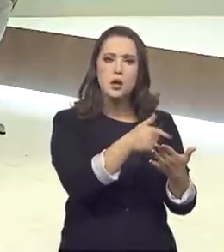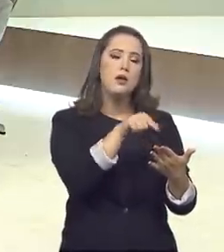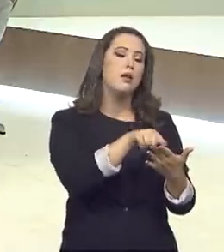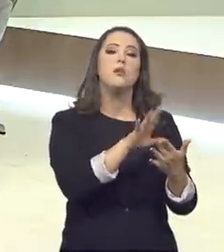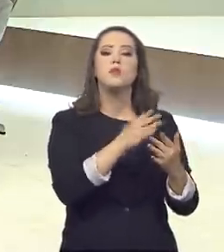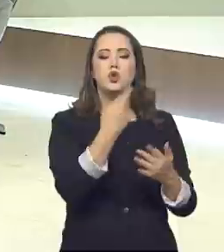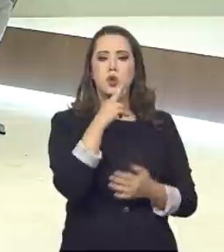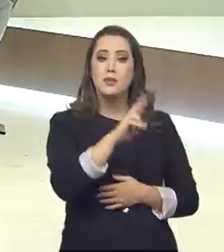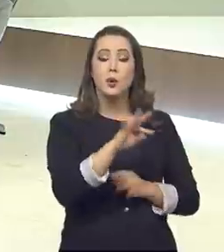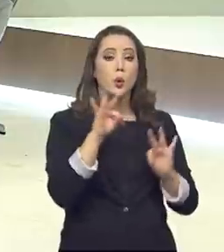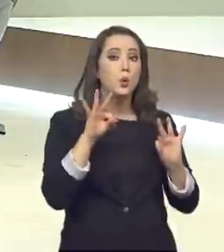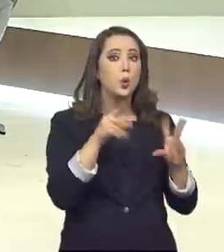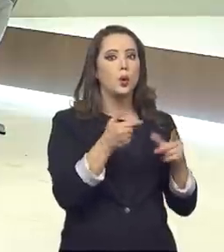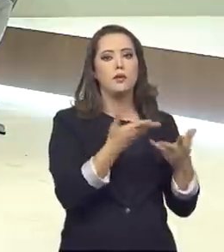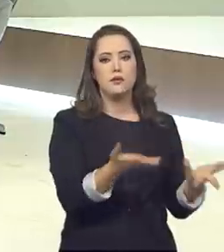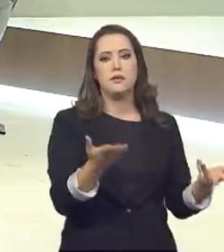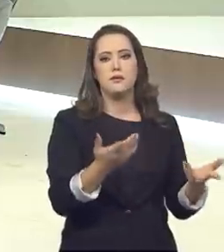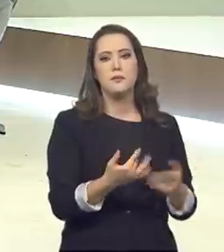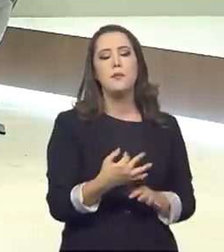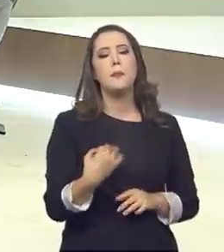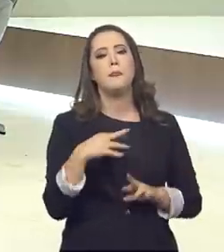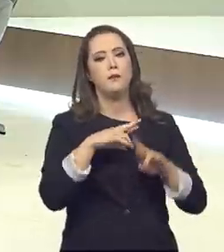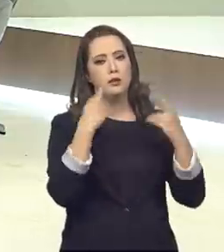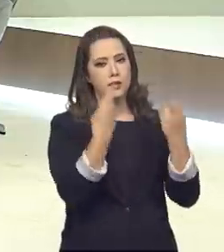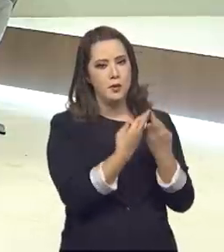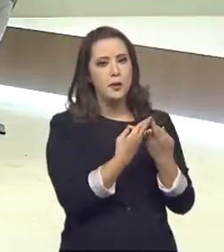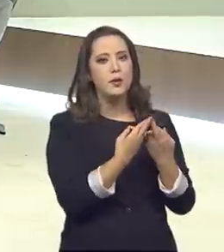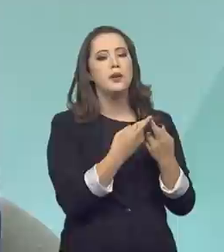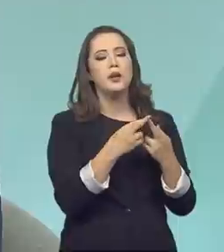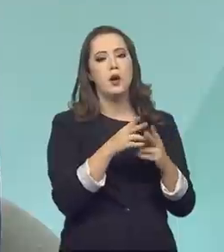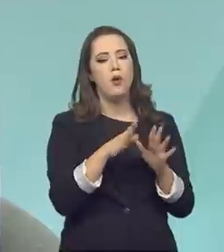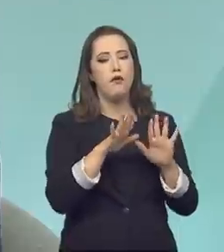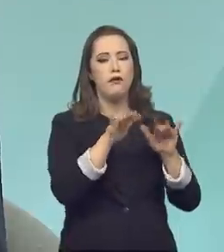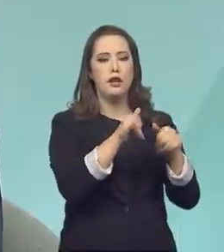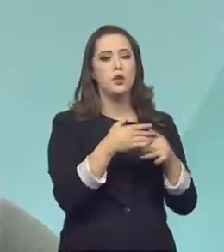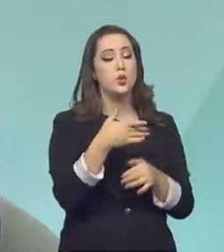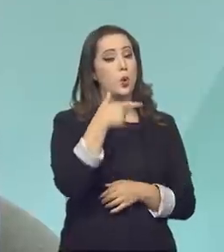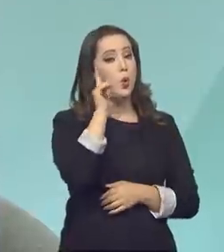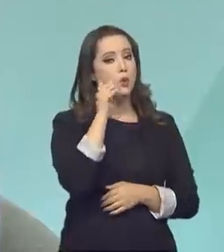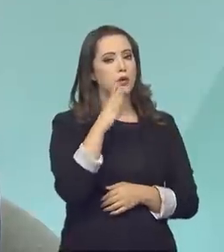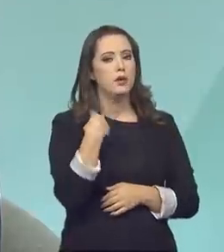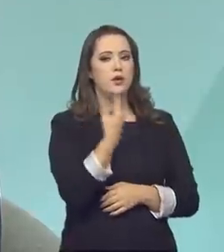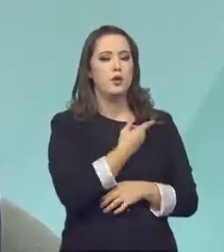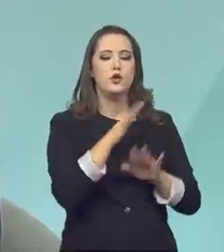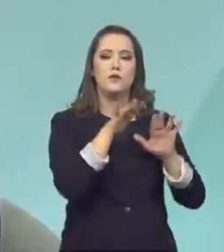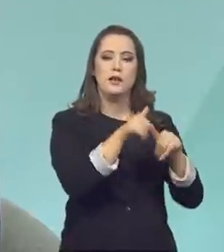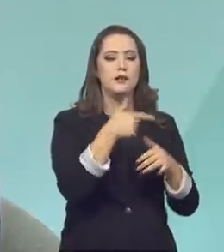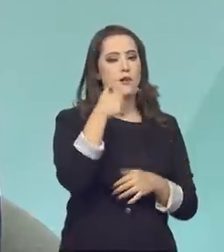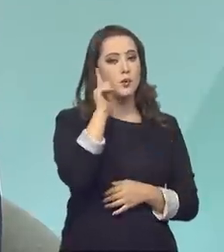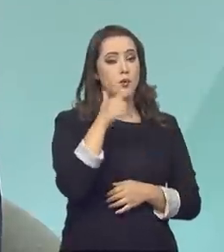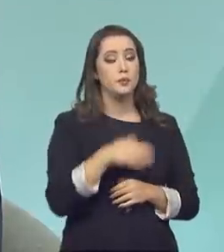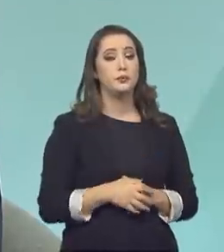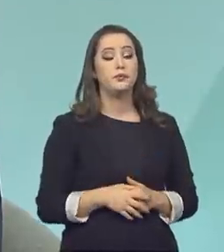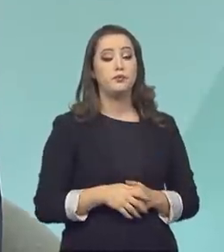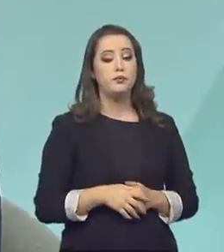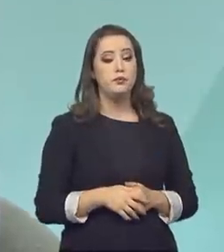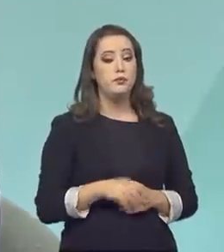tem uma justificativa. A audiência pública terminou no dia de ontem, fizemos o encerramento da audiência pública.